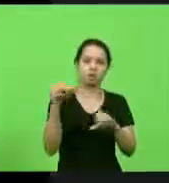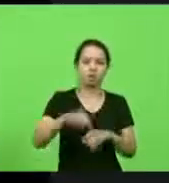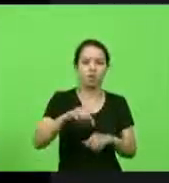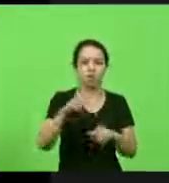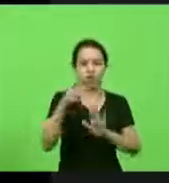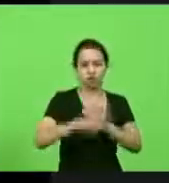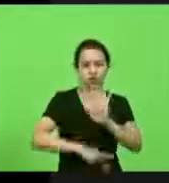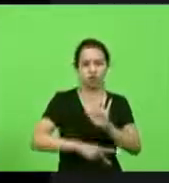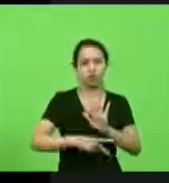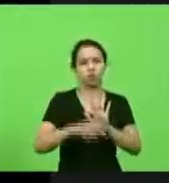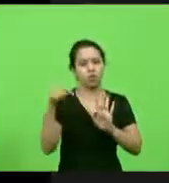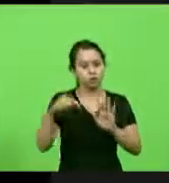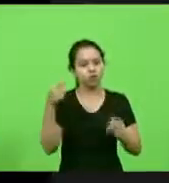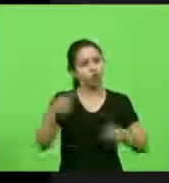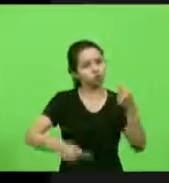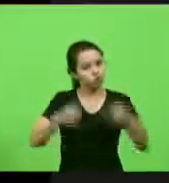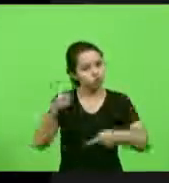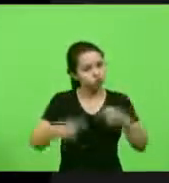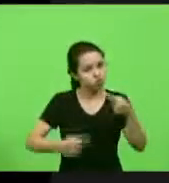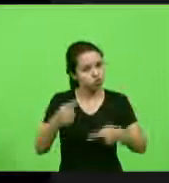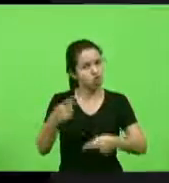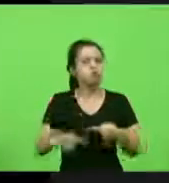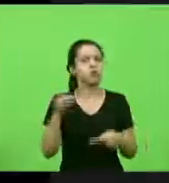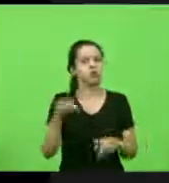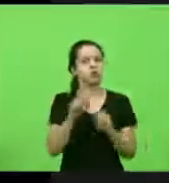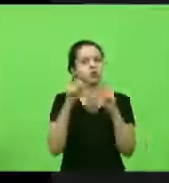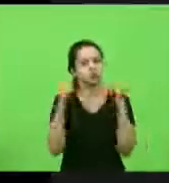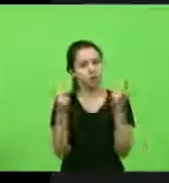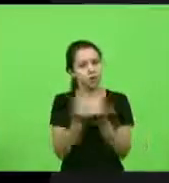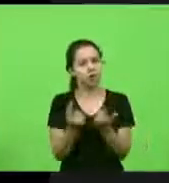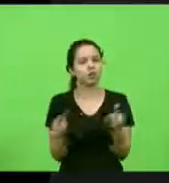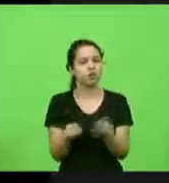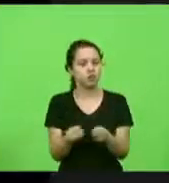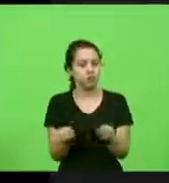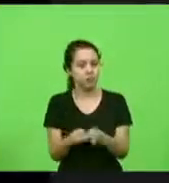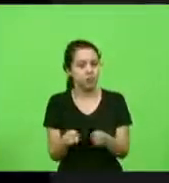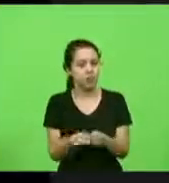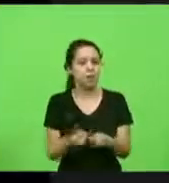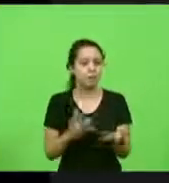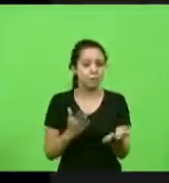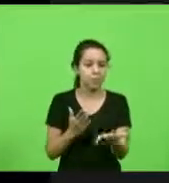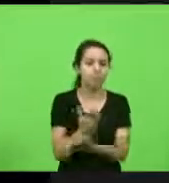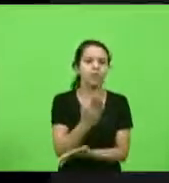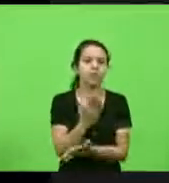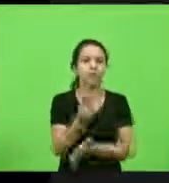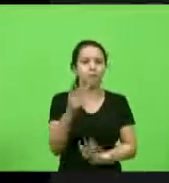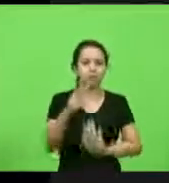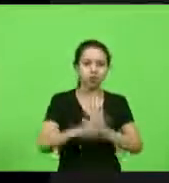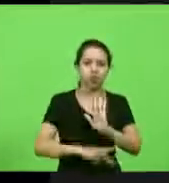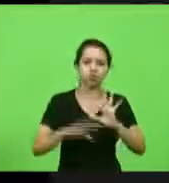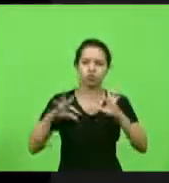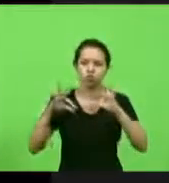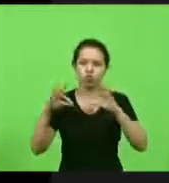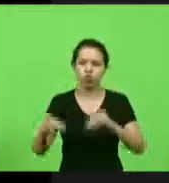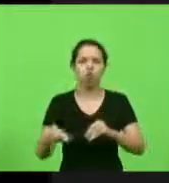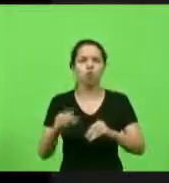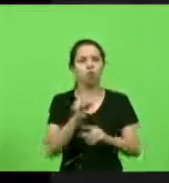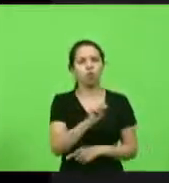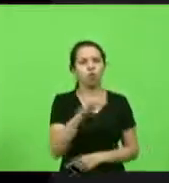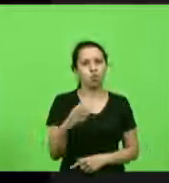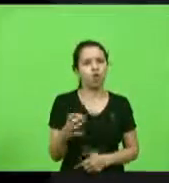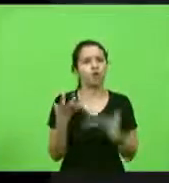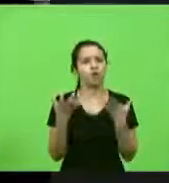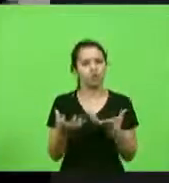discutido inclusive com a assembleia legislativa para poder realmente aprovar um projeto que todos os catarinenses estão esperando